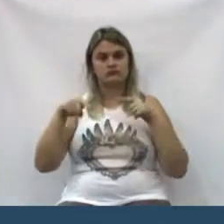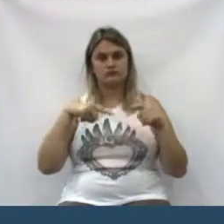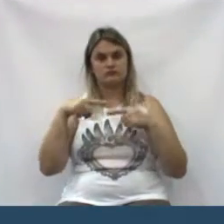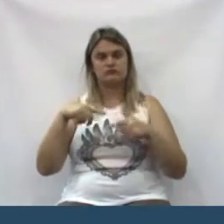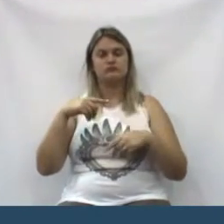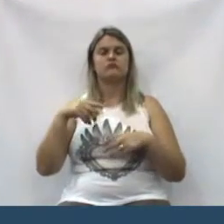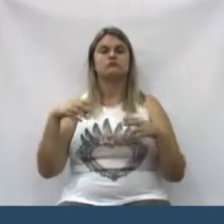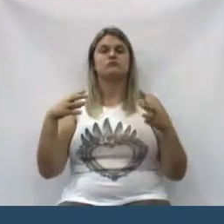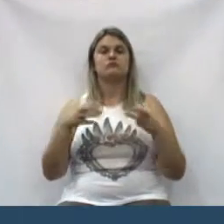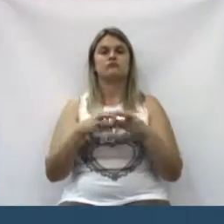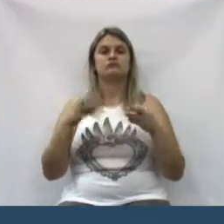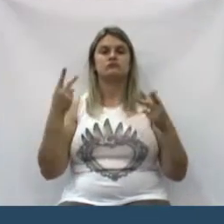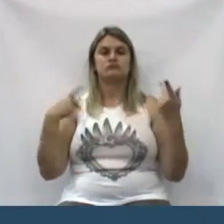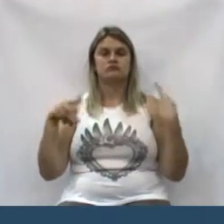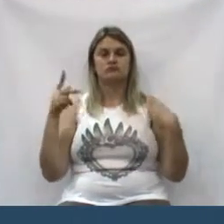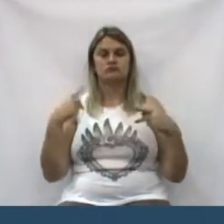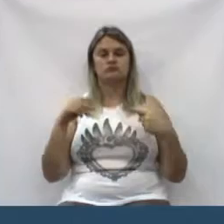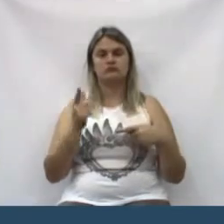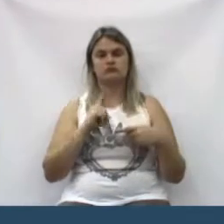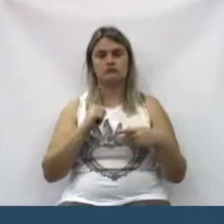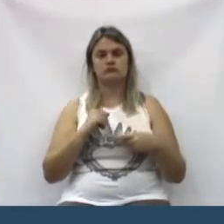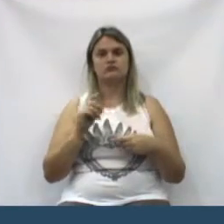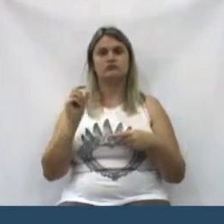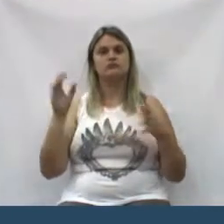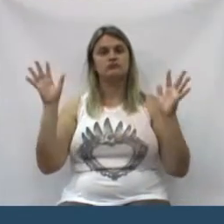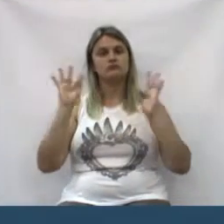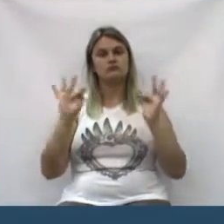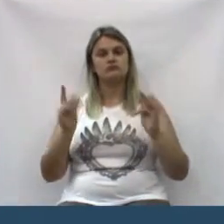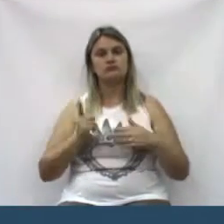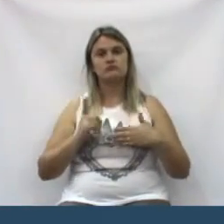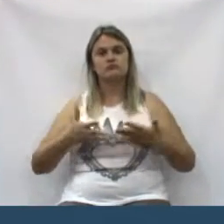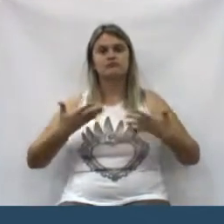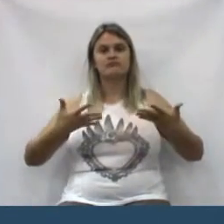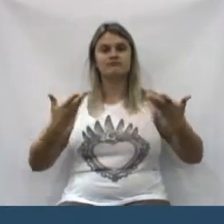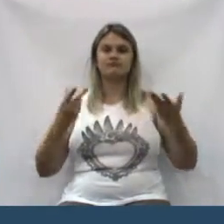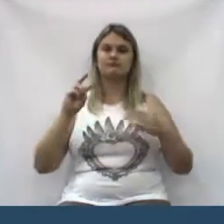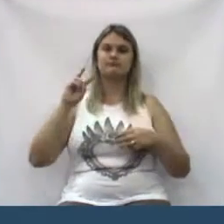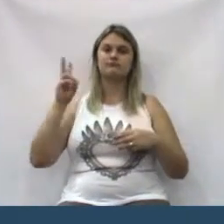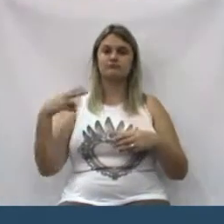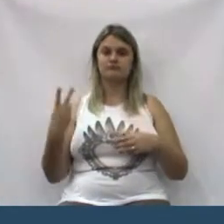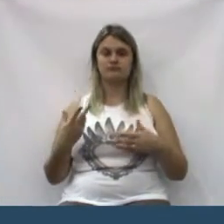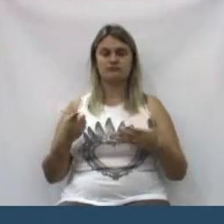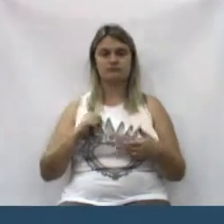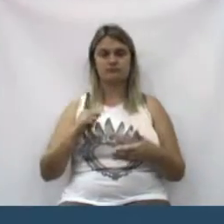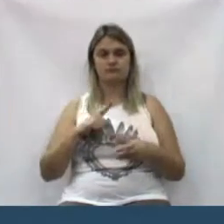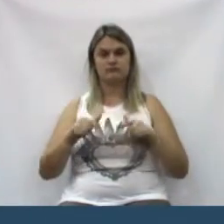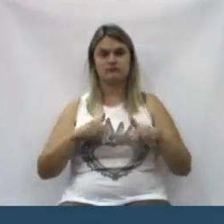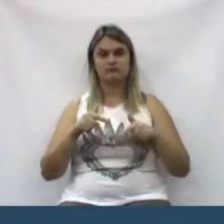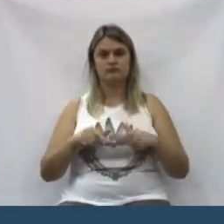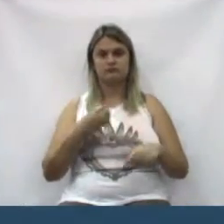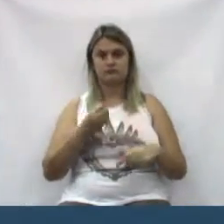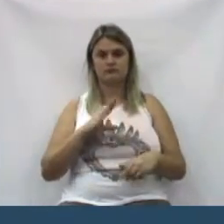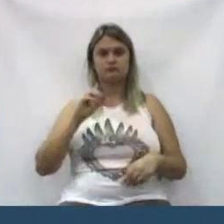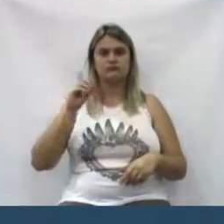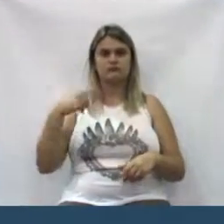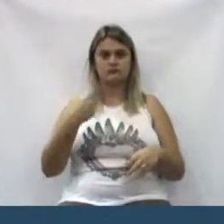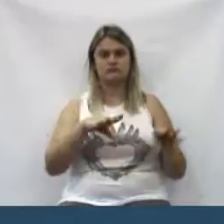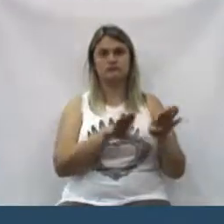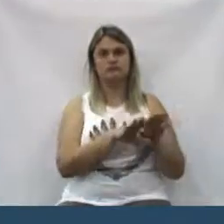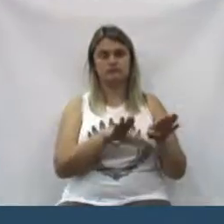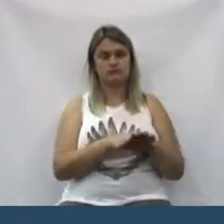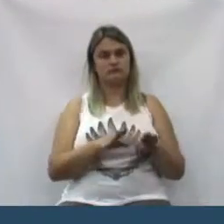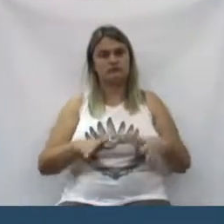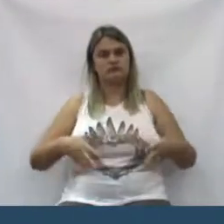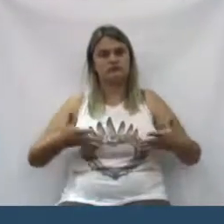lideranças. Então, a gente fica contente de ver que a gente aqui na Câmara, nós estamos em nosso papel, nossa parte, o deputado, a parte deles,